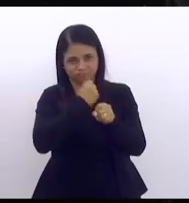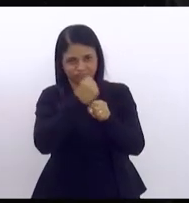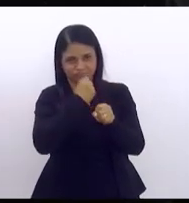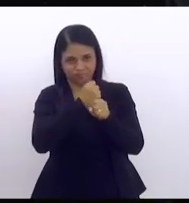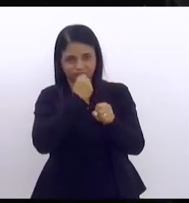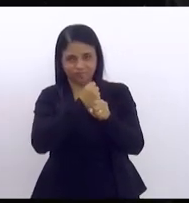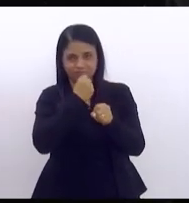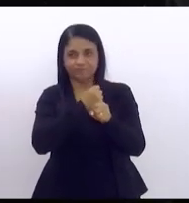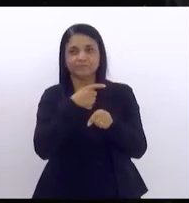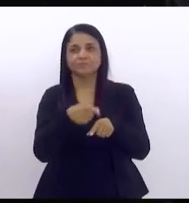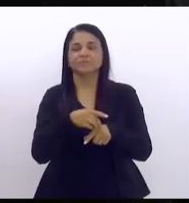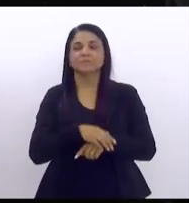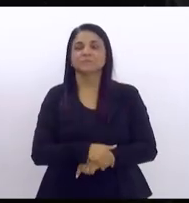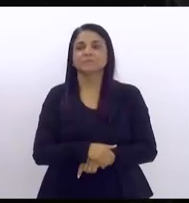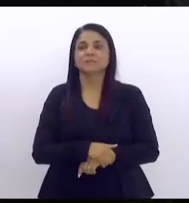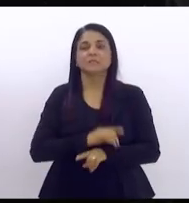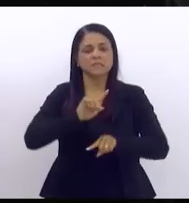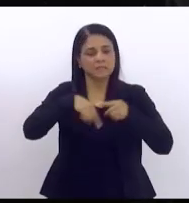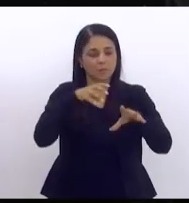virei engenheiro do estado